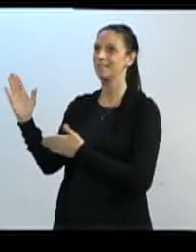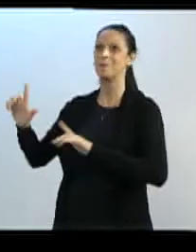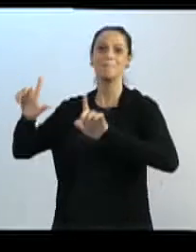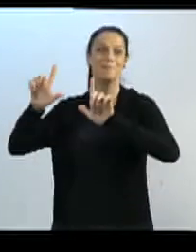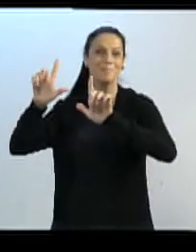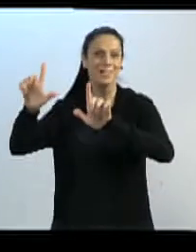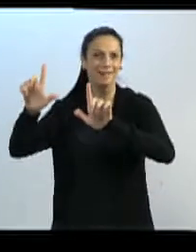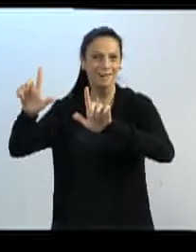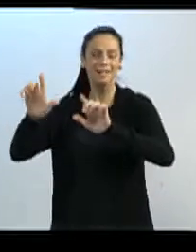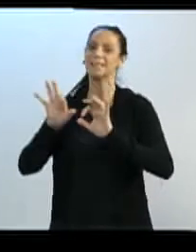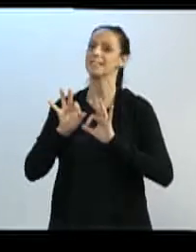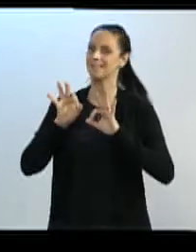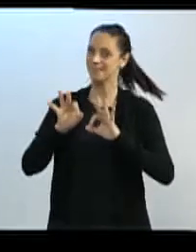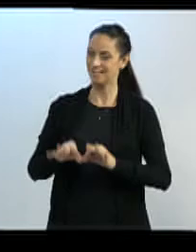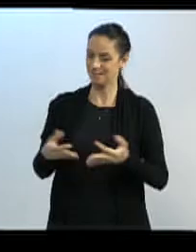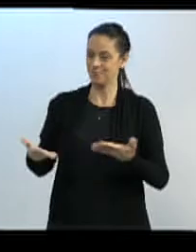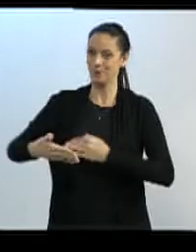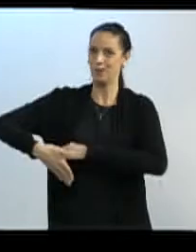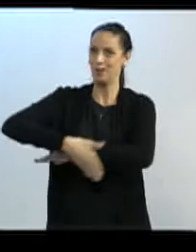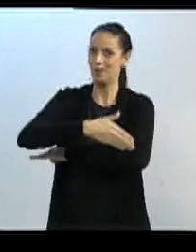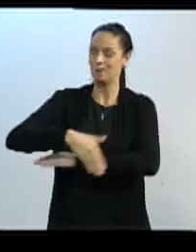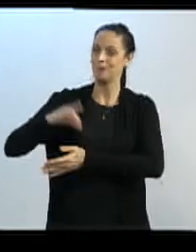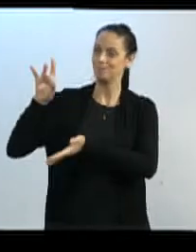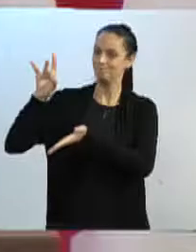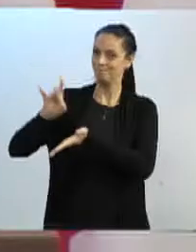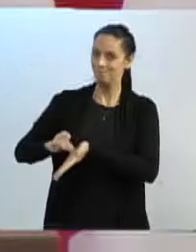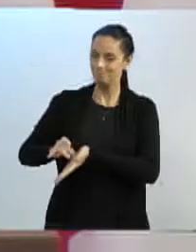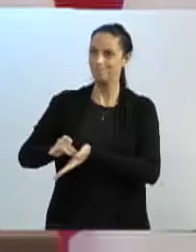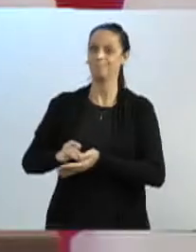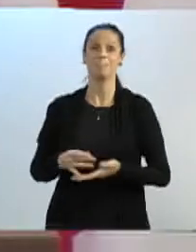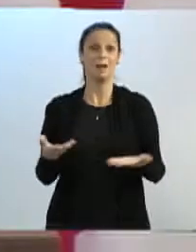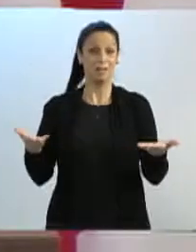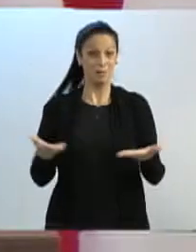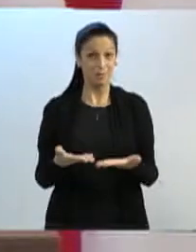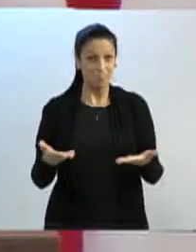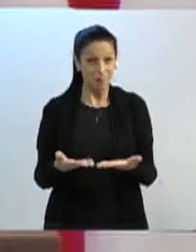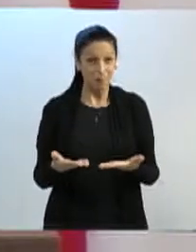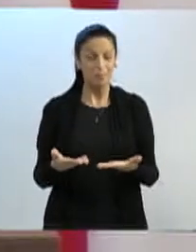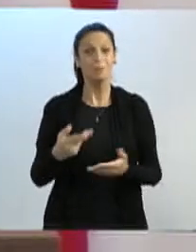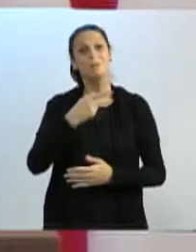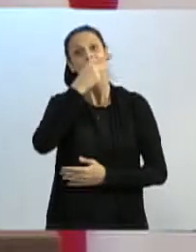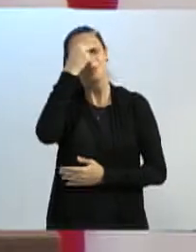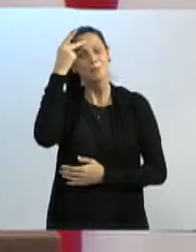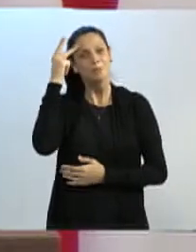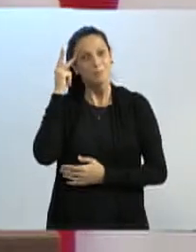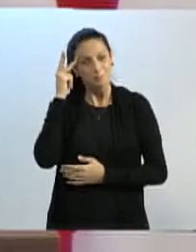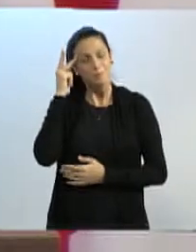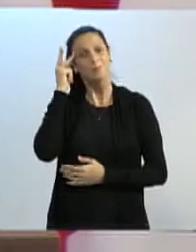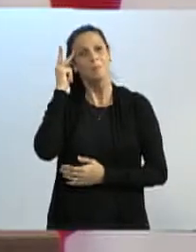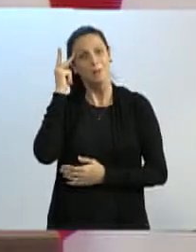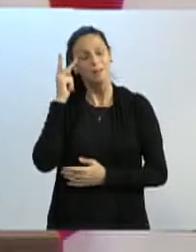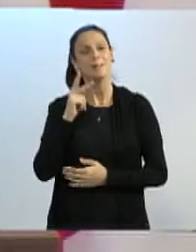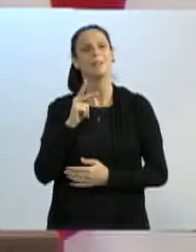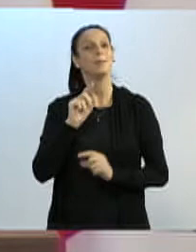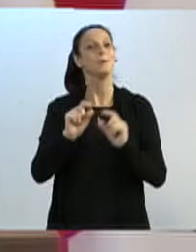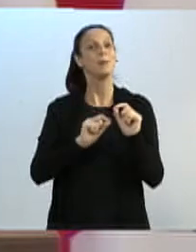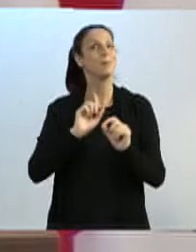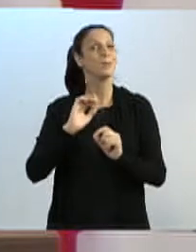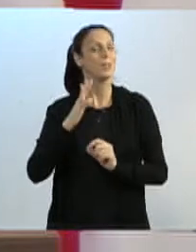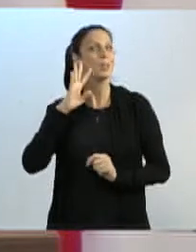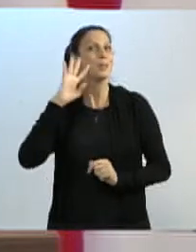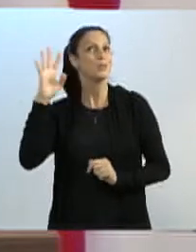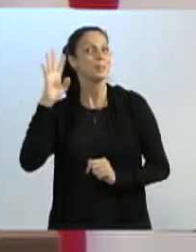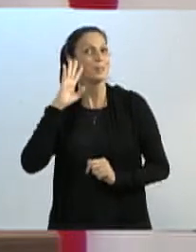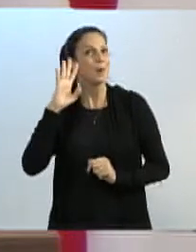de agora, finalmente, tendo a possibilidade de ver o seu sonho se realizar.